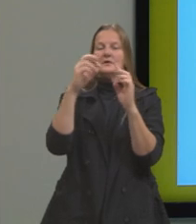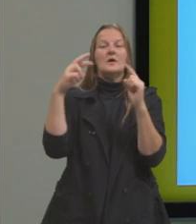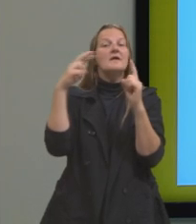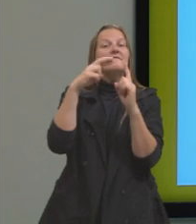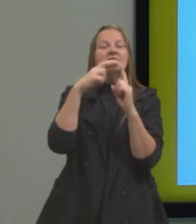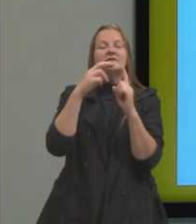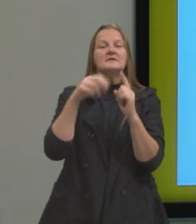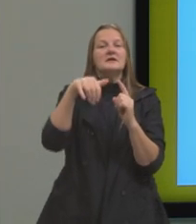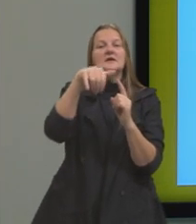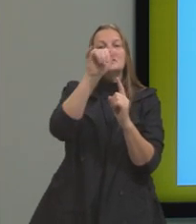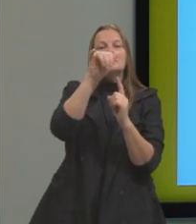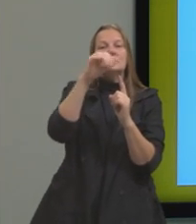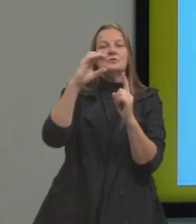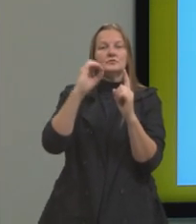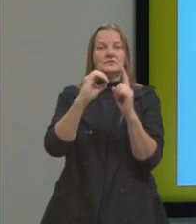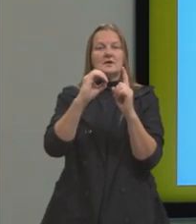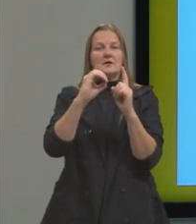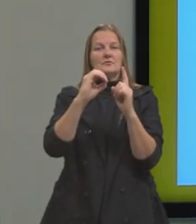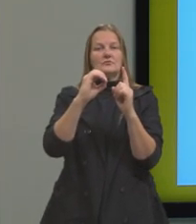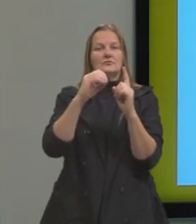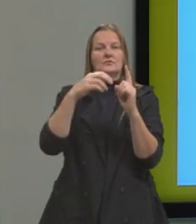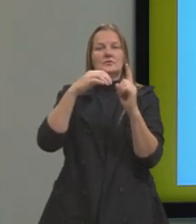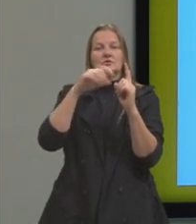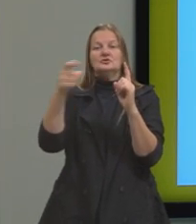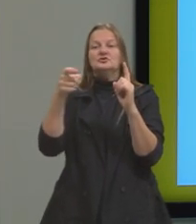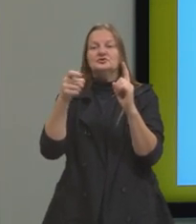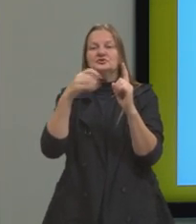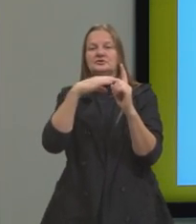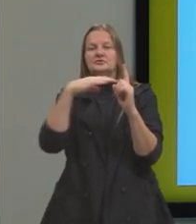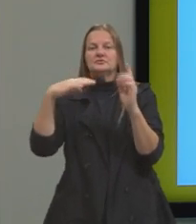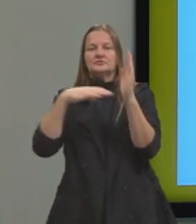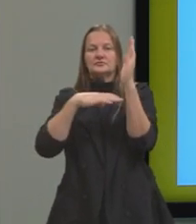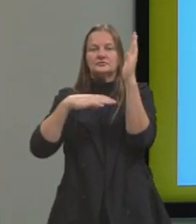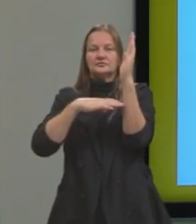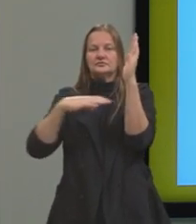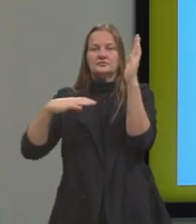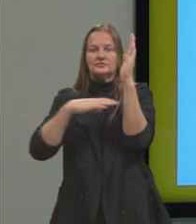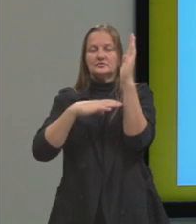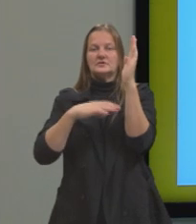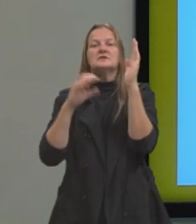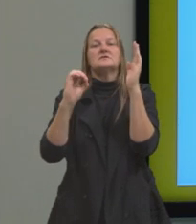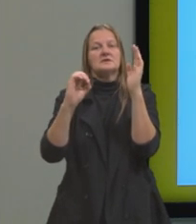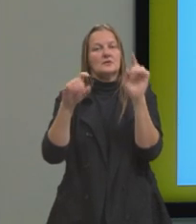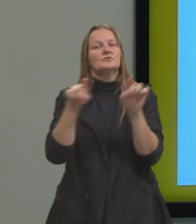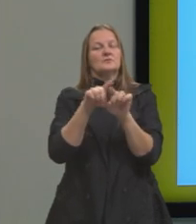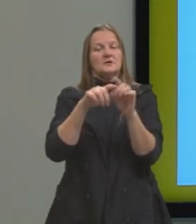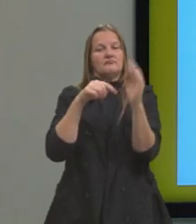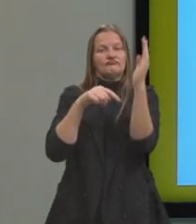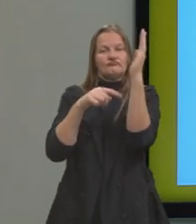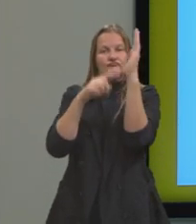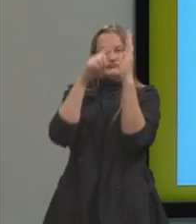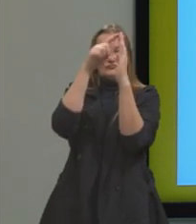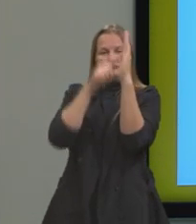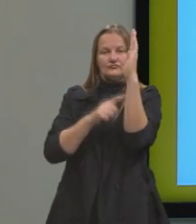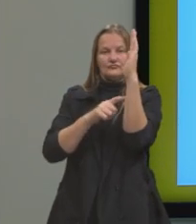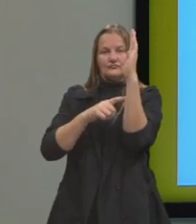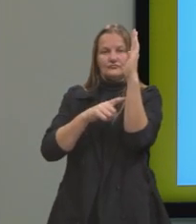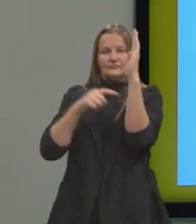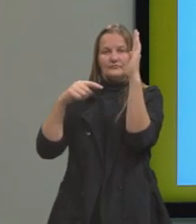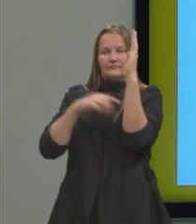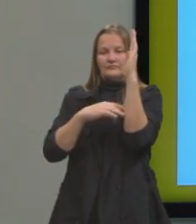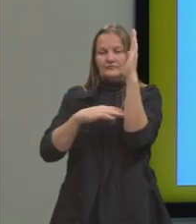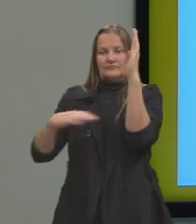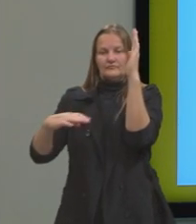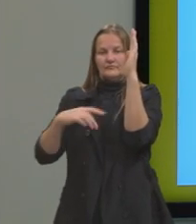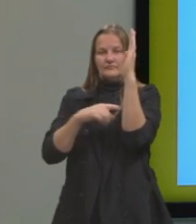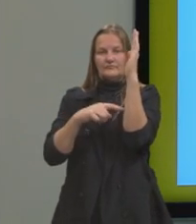Y, em relação à origem do sistema cartesiano, que é exatamente no ponto de intersecção entre X e